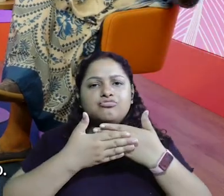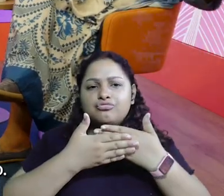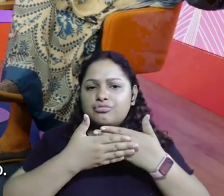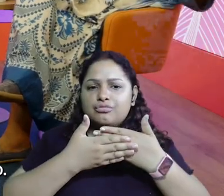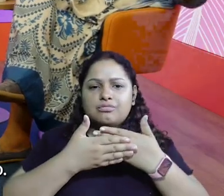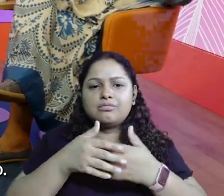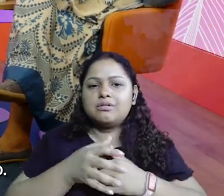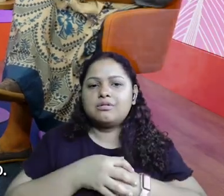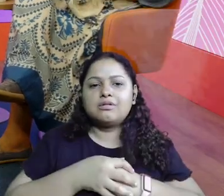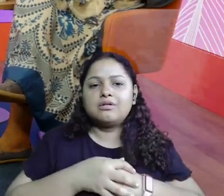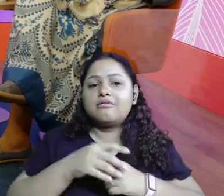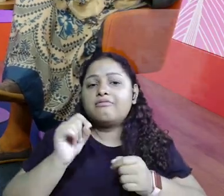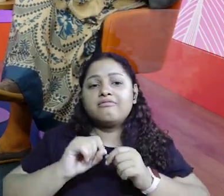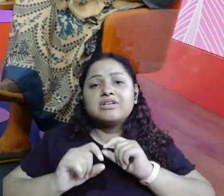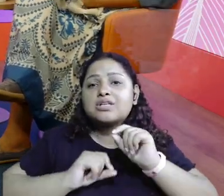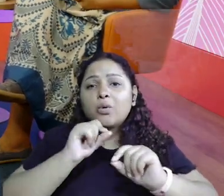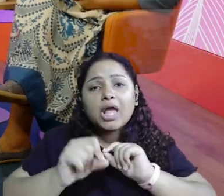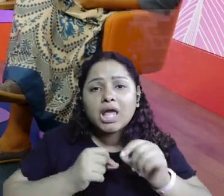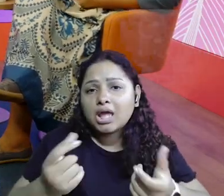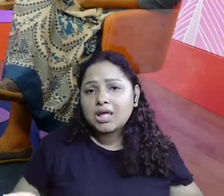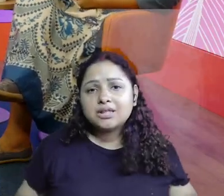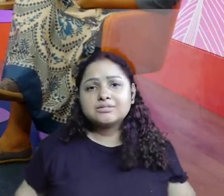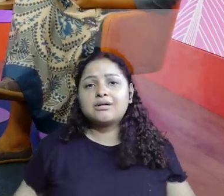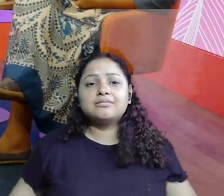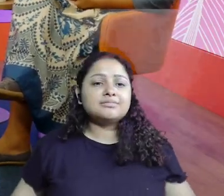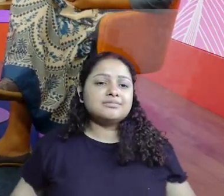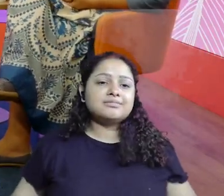a porteira e vai catar coquinho. Porque o você vai fazer?